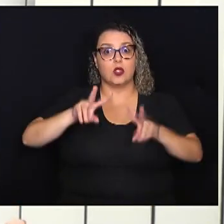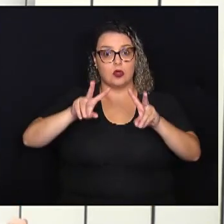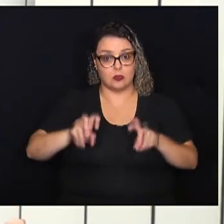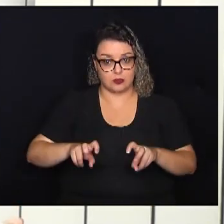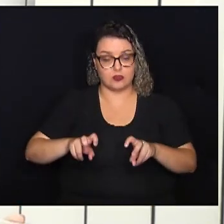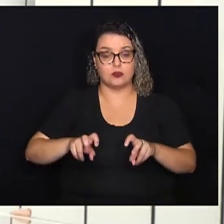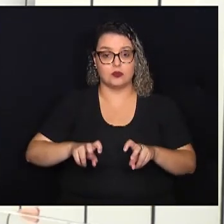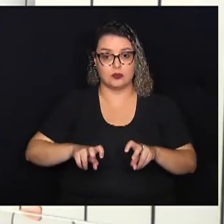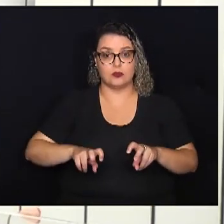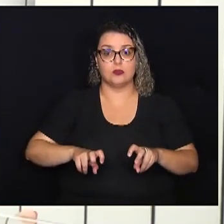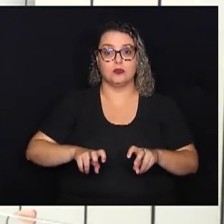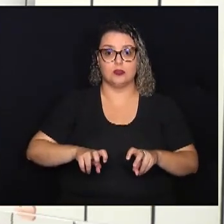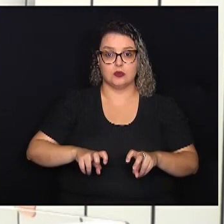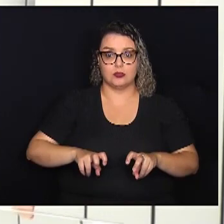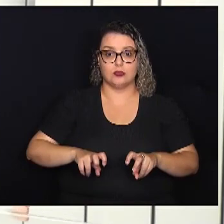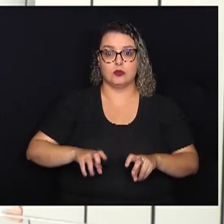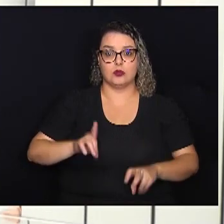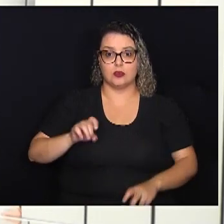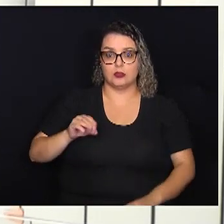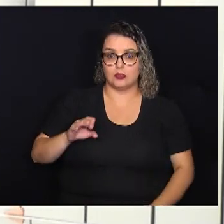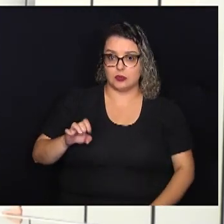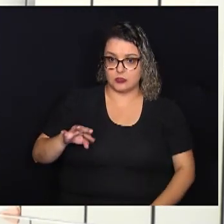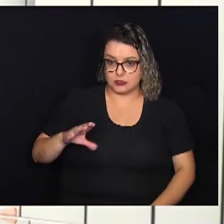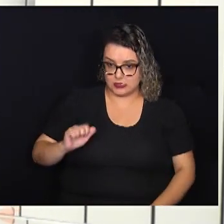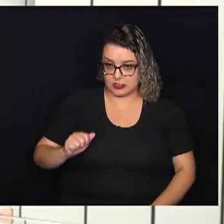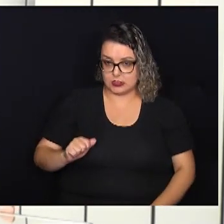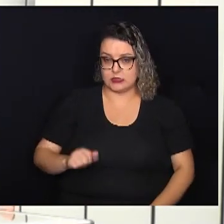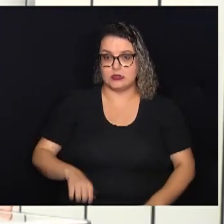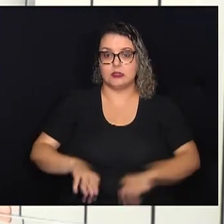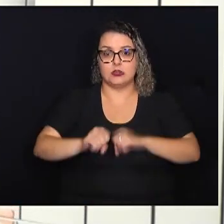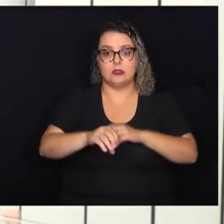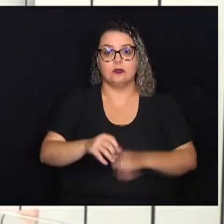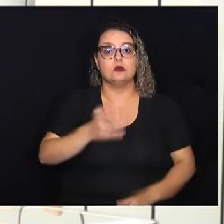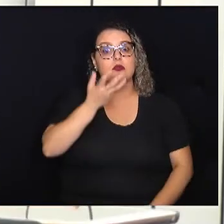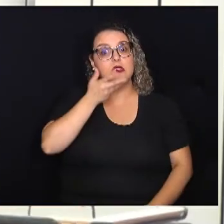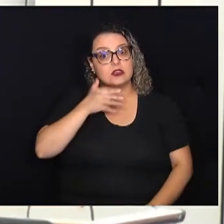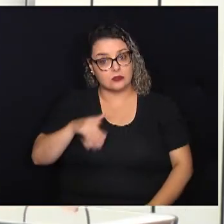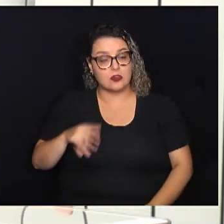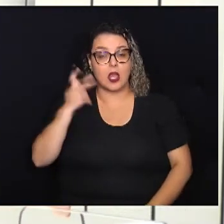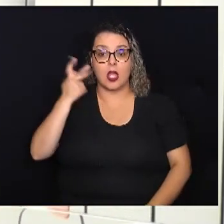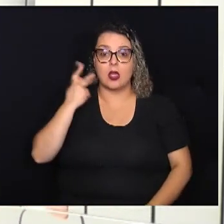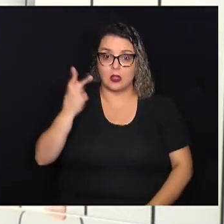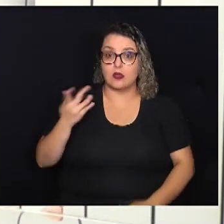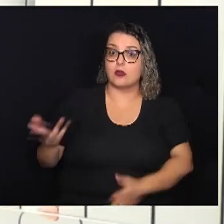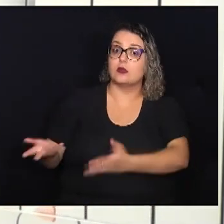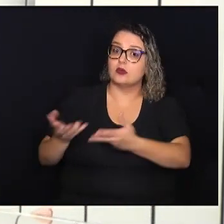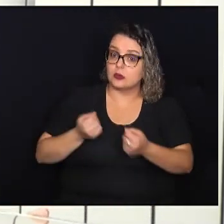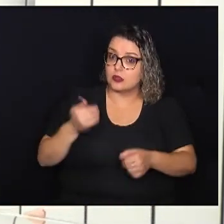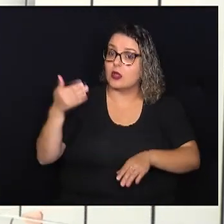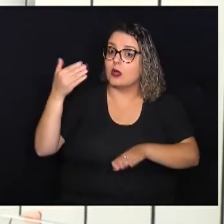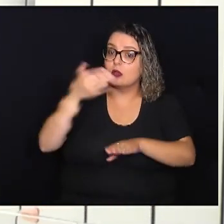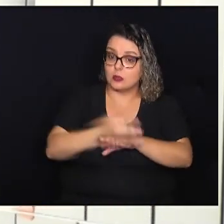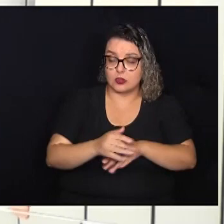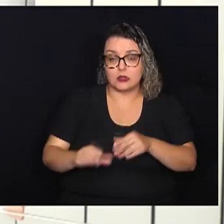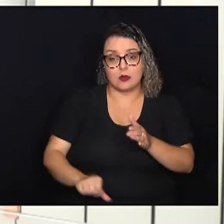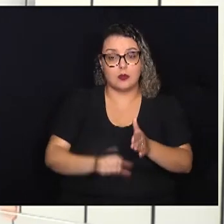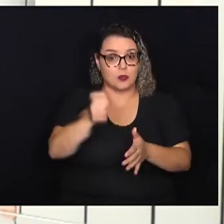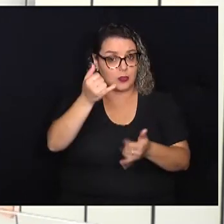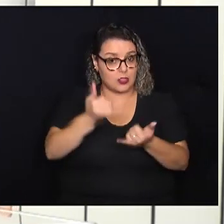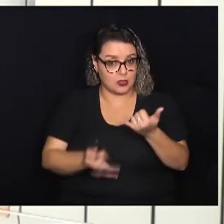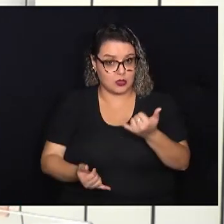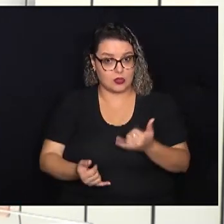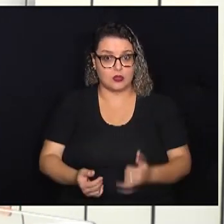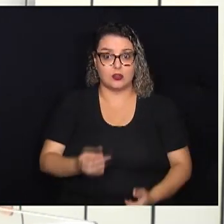sobre o tema docência na educação infantil. A vereadora confidou para participarem da primeira parte